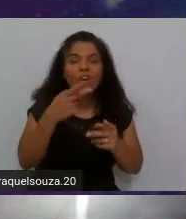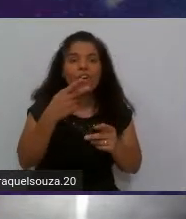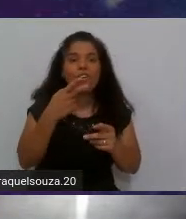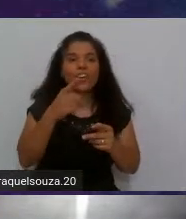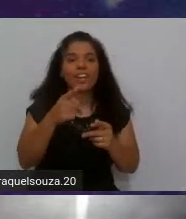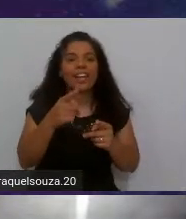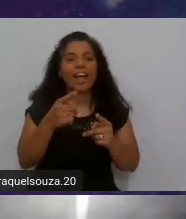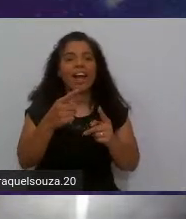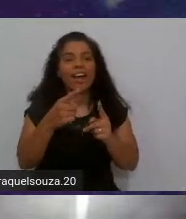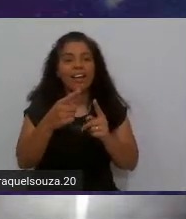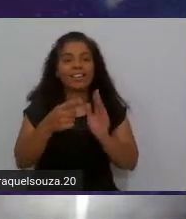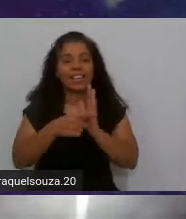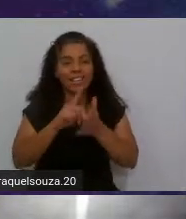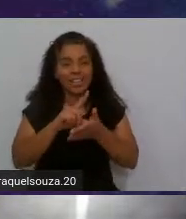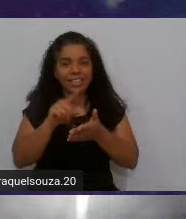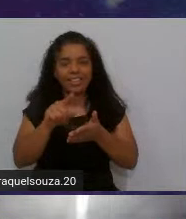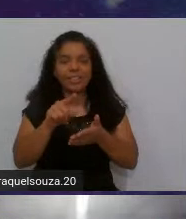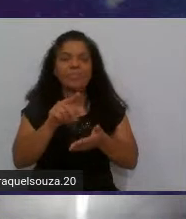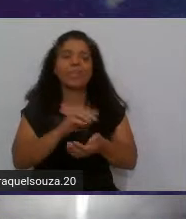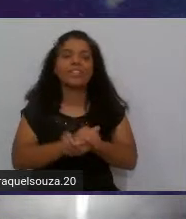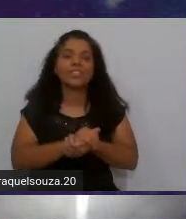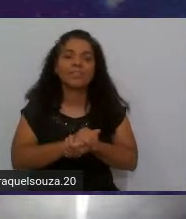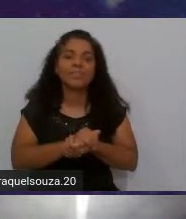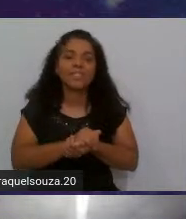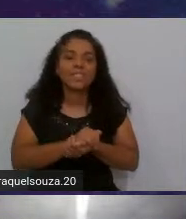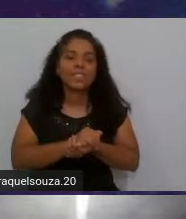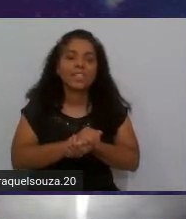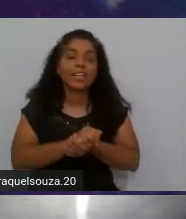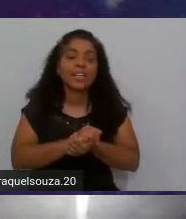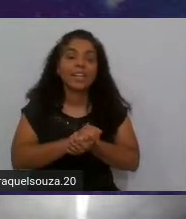anteriormente ele